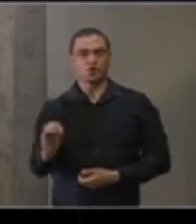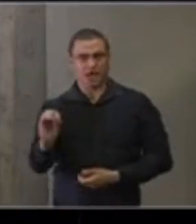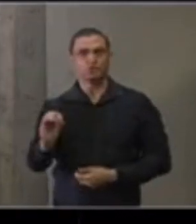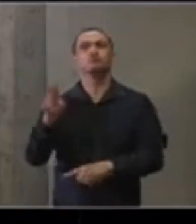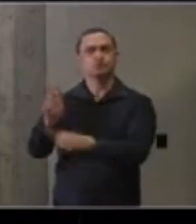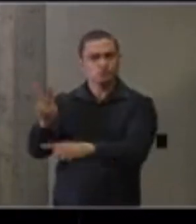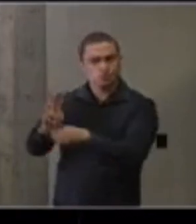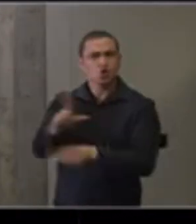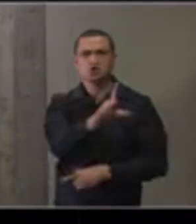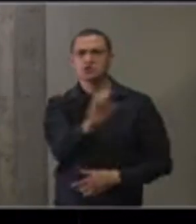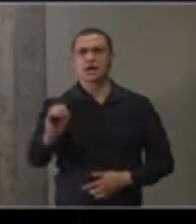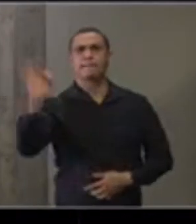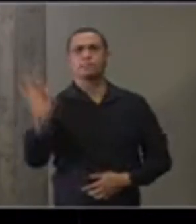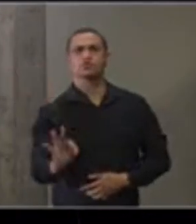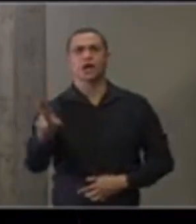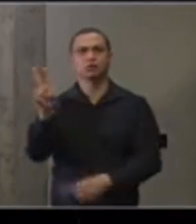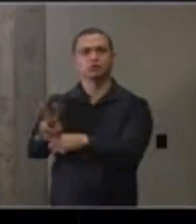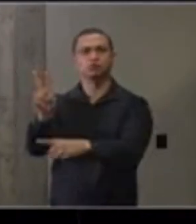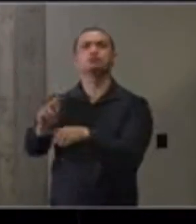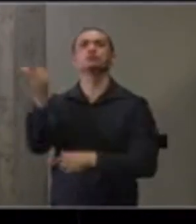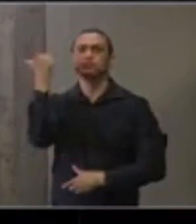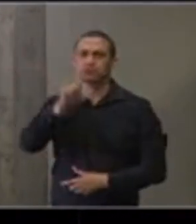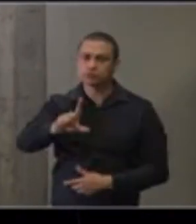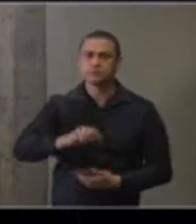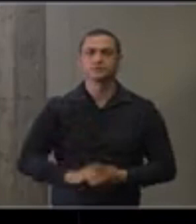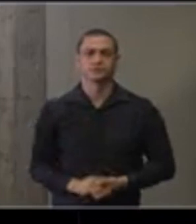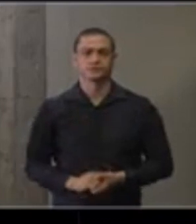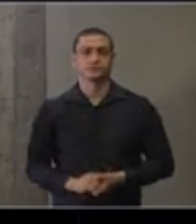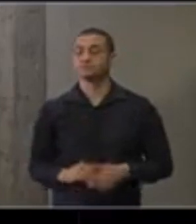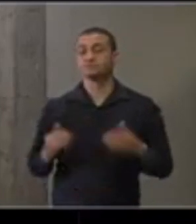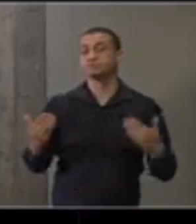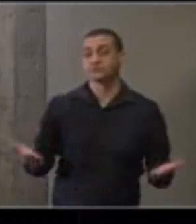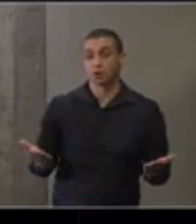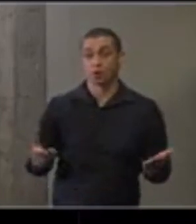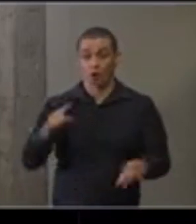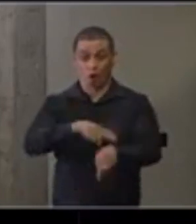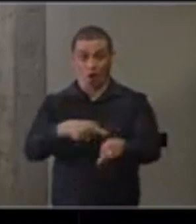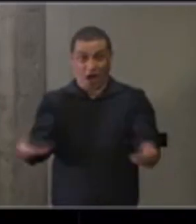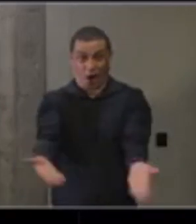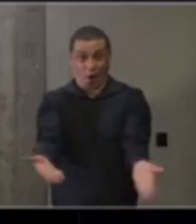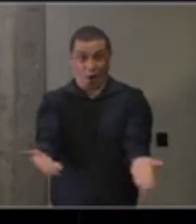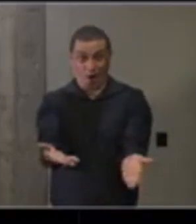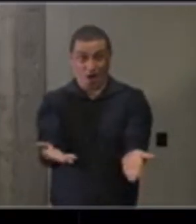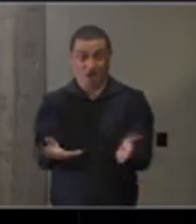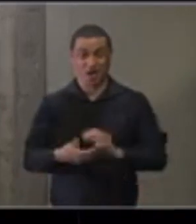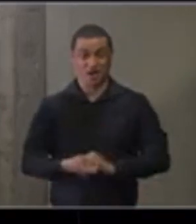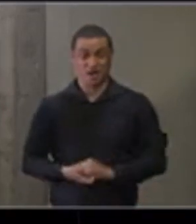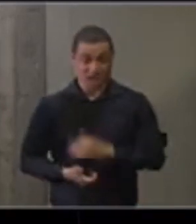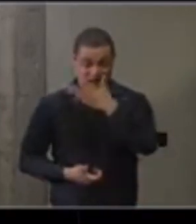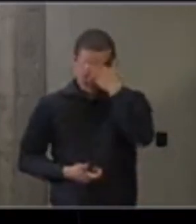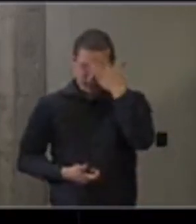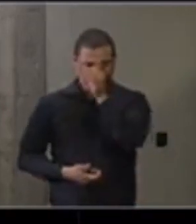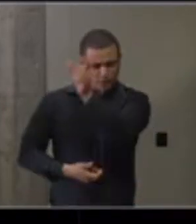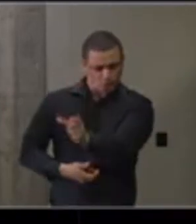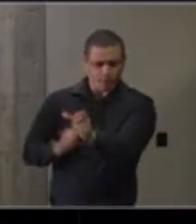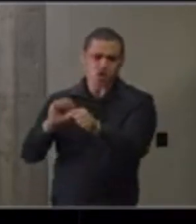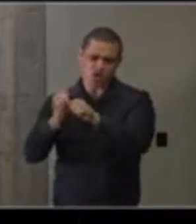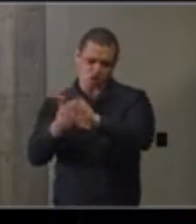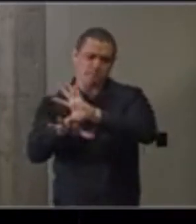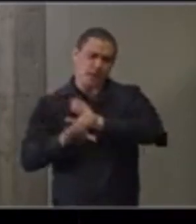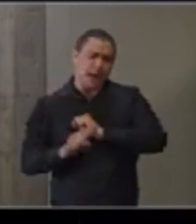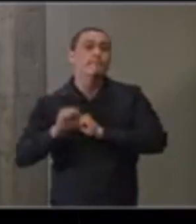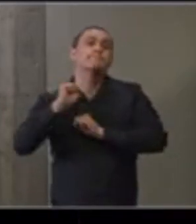eficácia nesse sentido. Ou seja, nesse momento, a pessoa pode até se infectar.